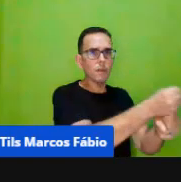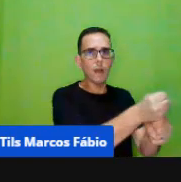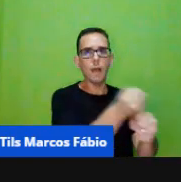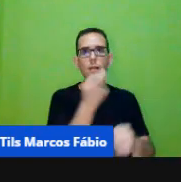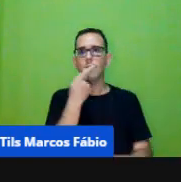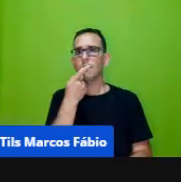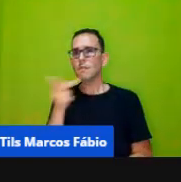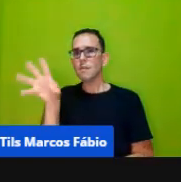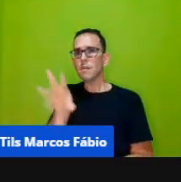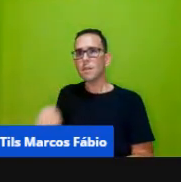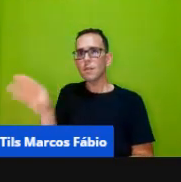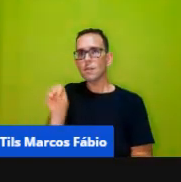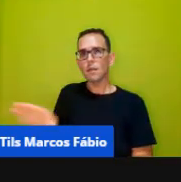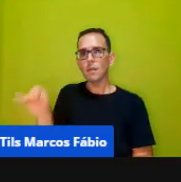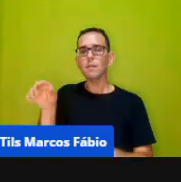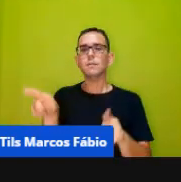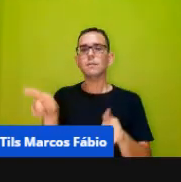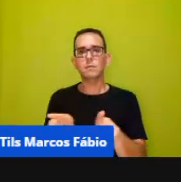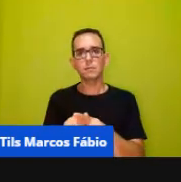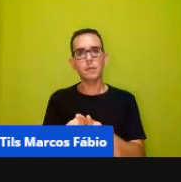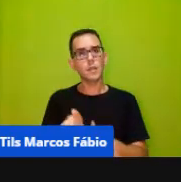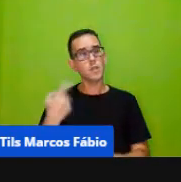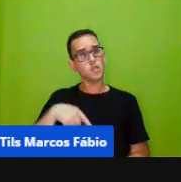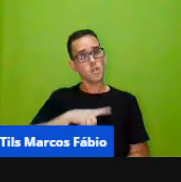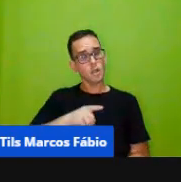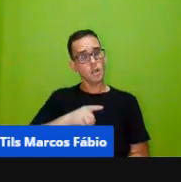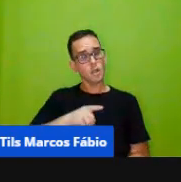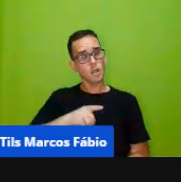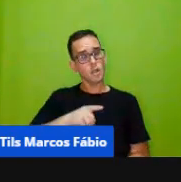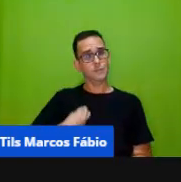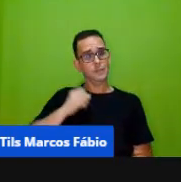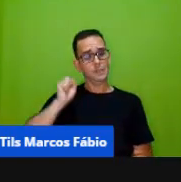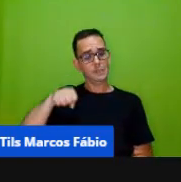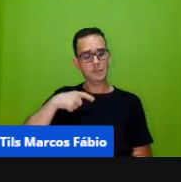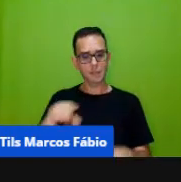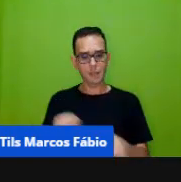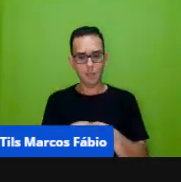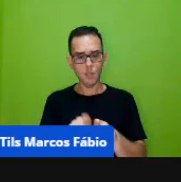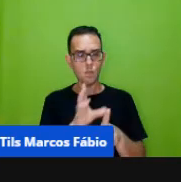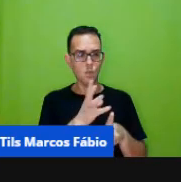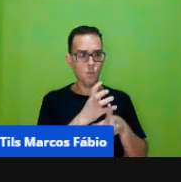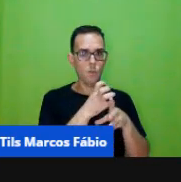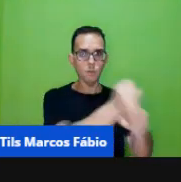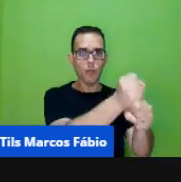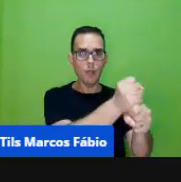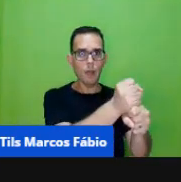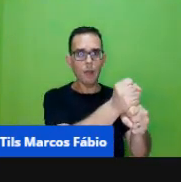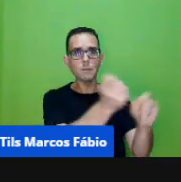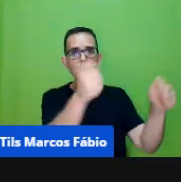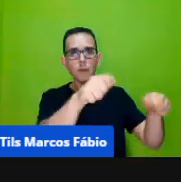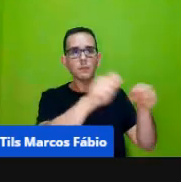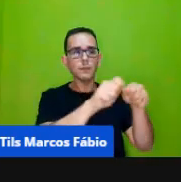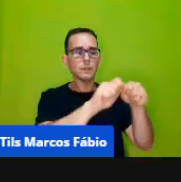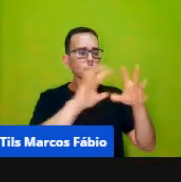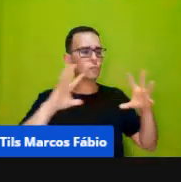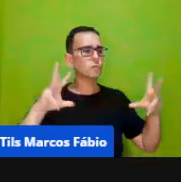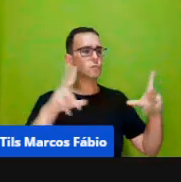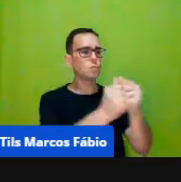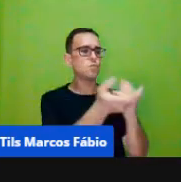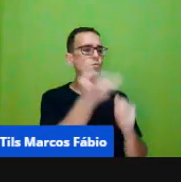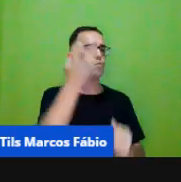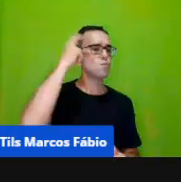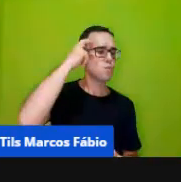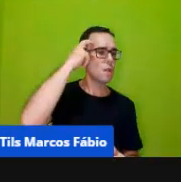são duas situações muito presentes no nosso cotidiano, né? Contar é uma atividade realizada por todas as culturas para